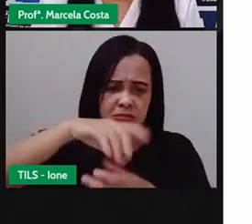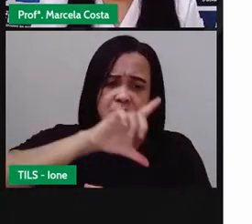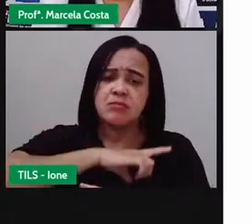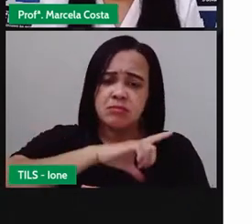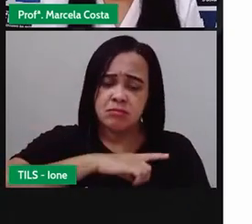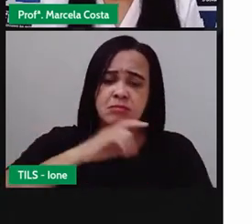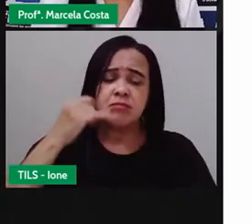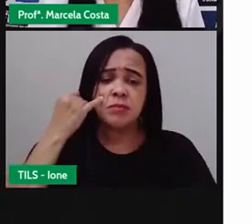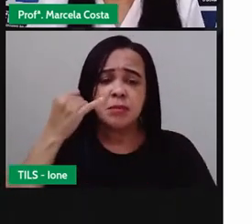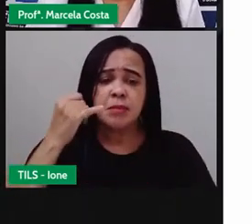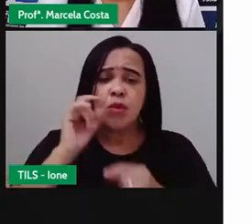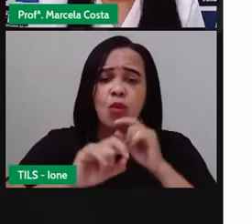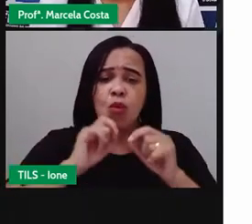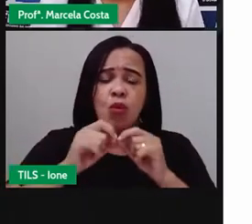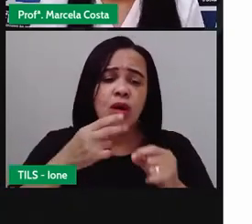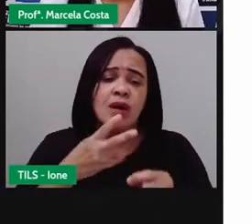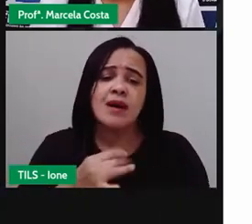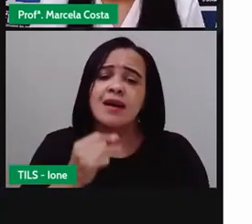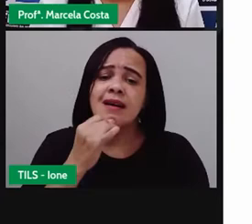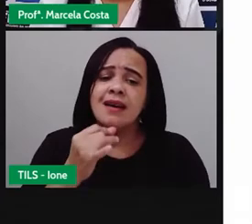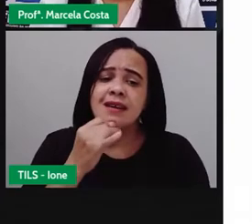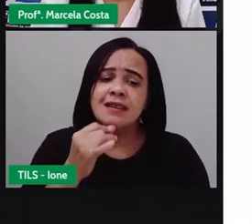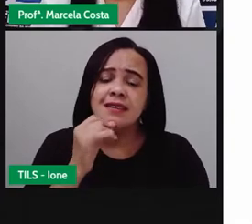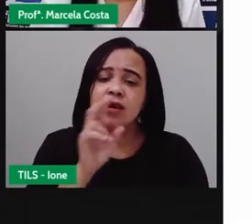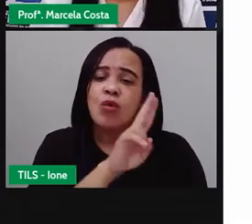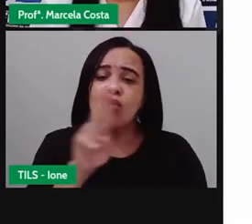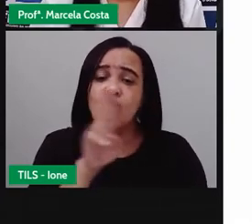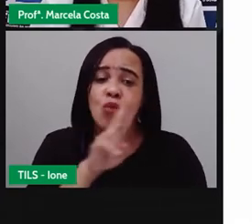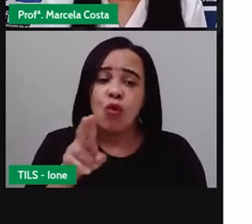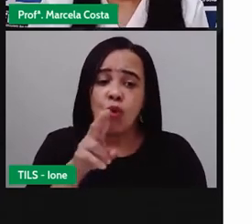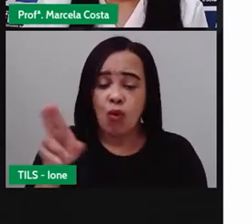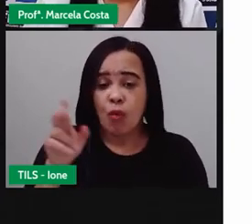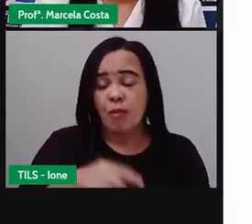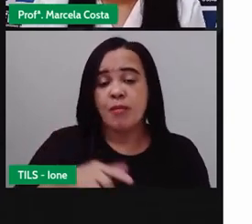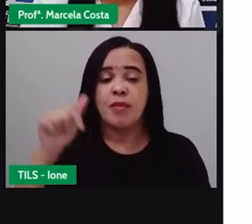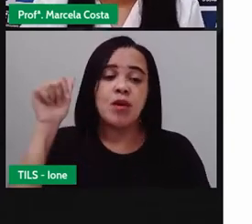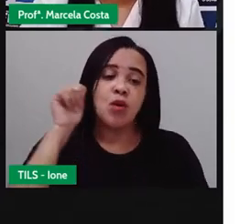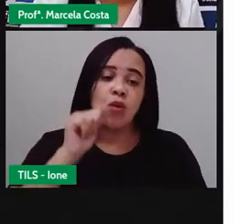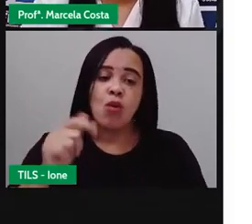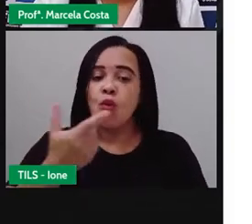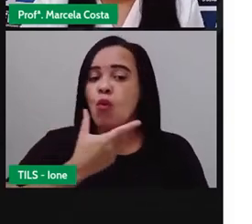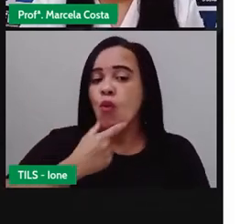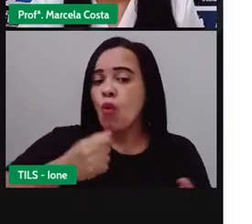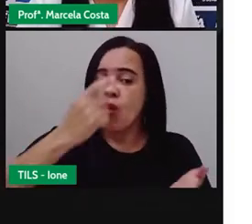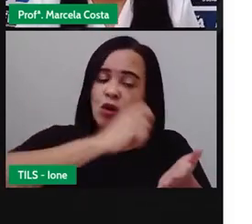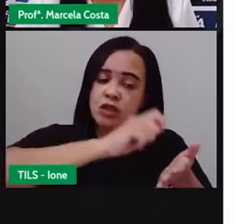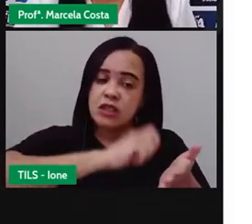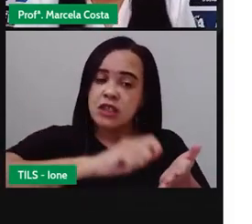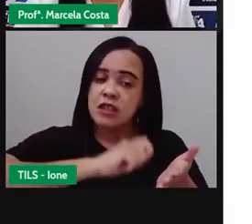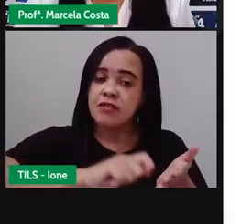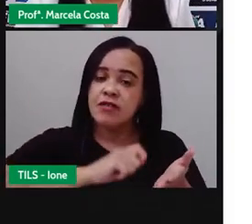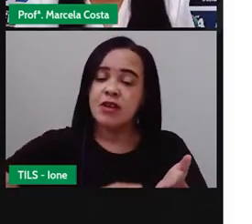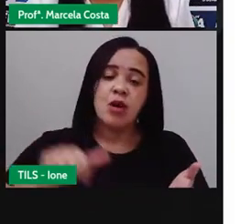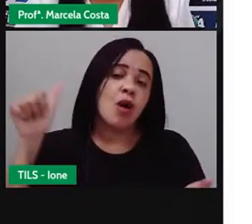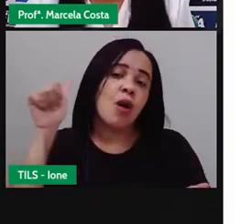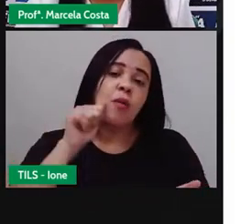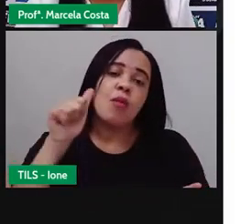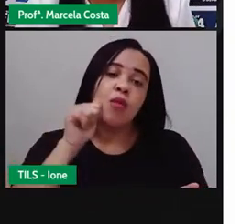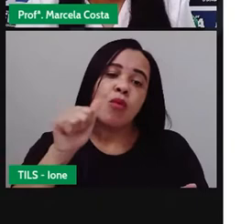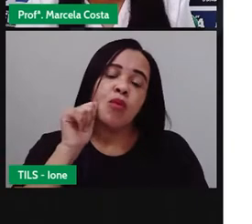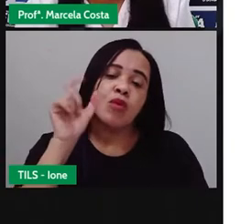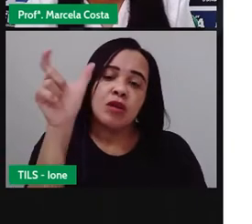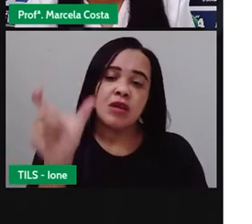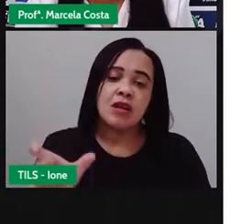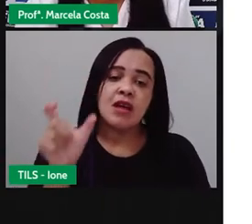por exemplo, o nome do autor, da autora. Nesse livro aqui, a autora é a Ana Maria